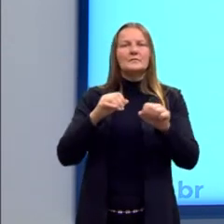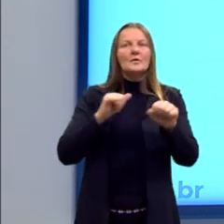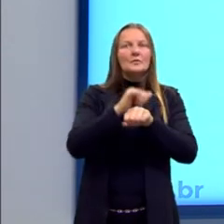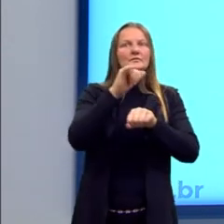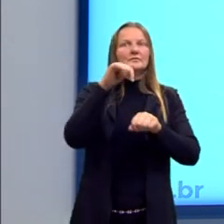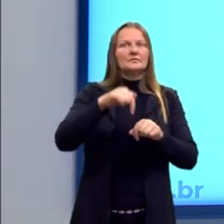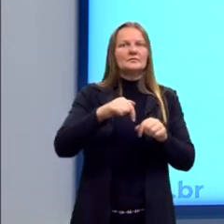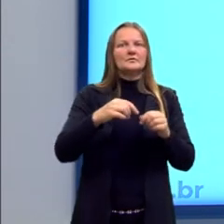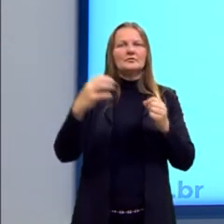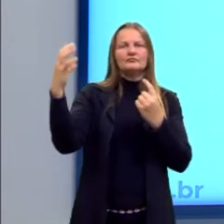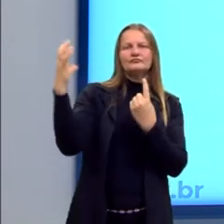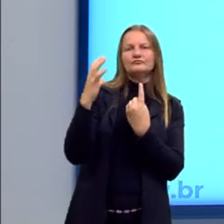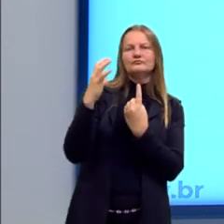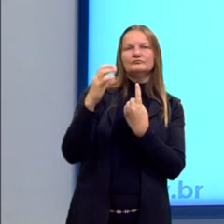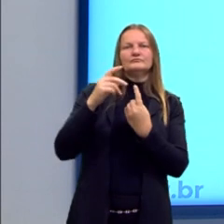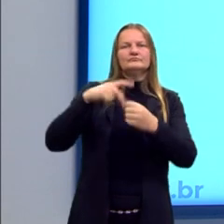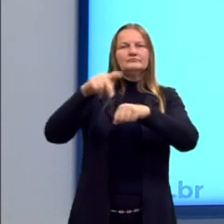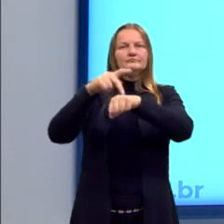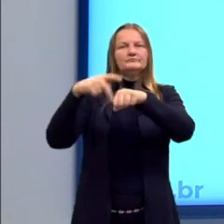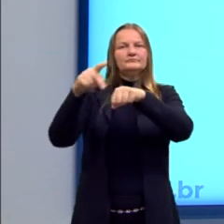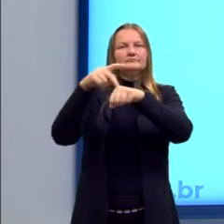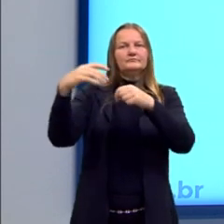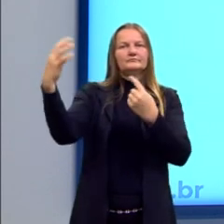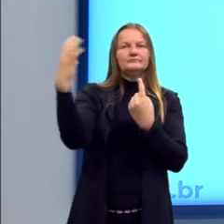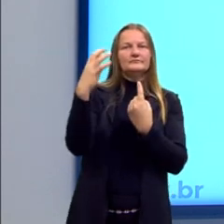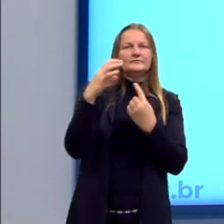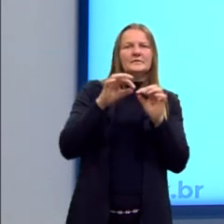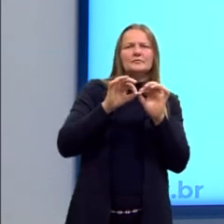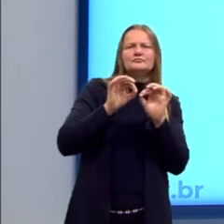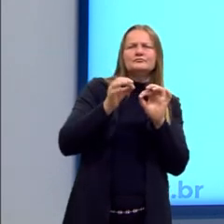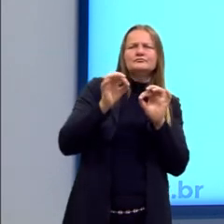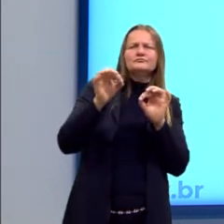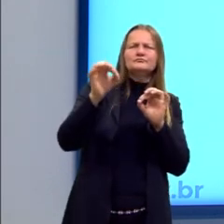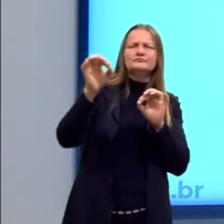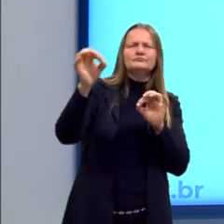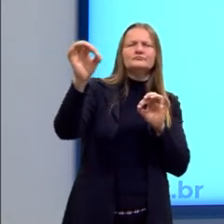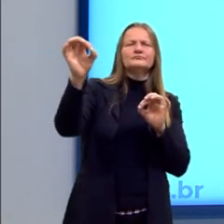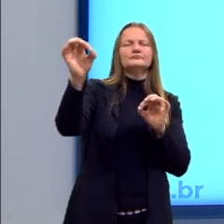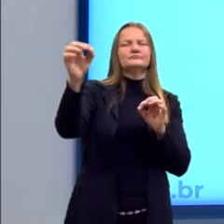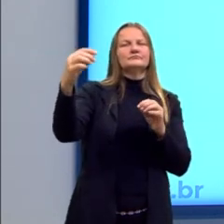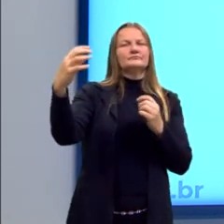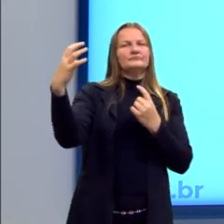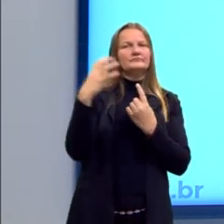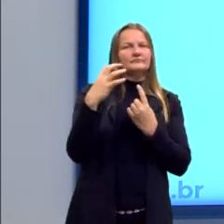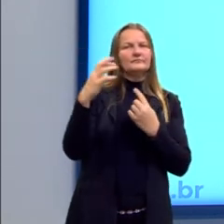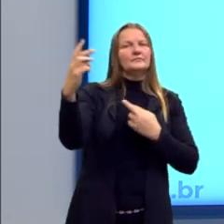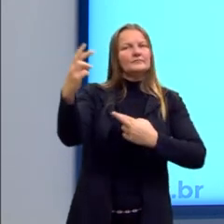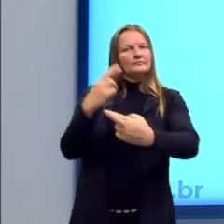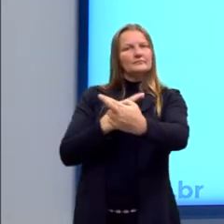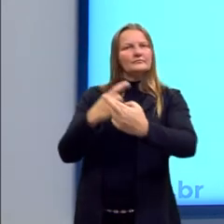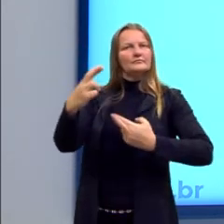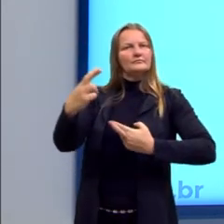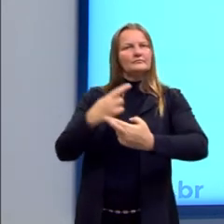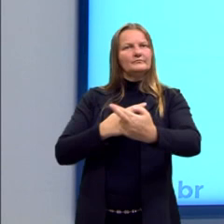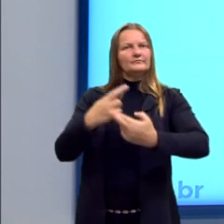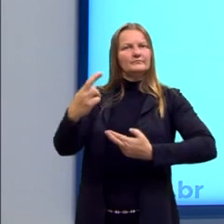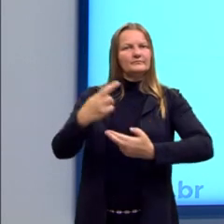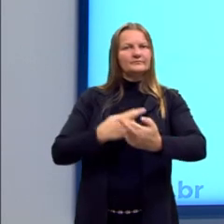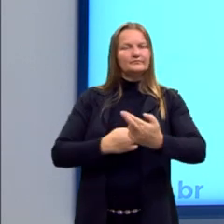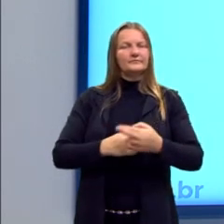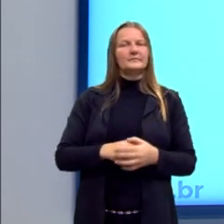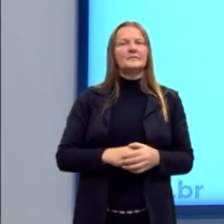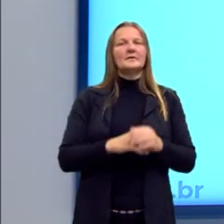são influenciados por eventos ocorridos a muitas milhas de distância e vice-versa. Essa é uma